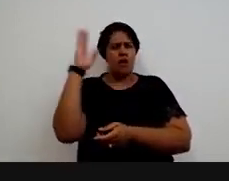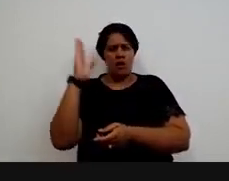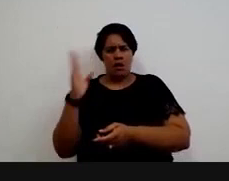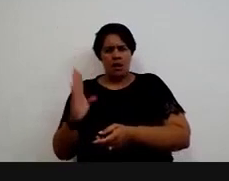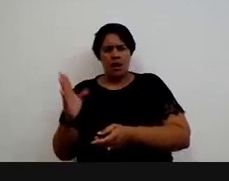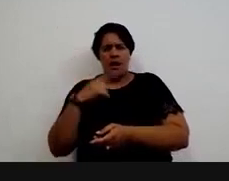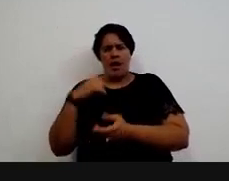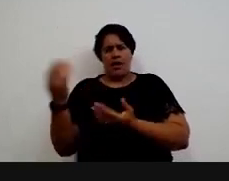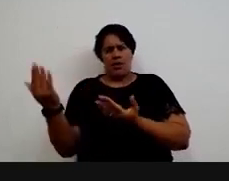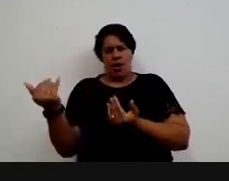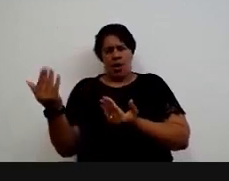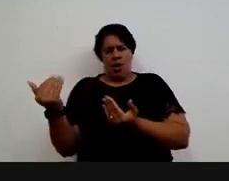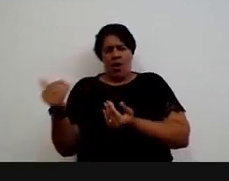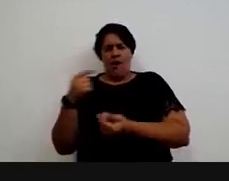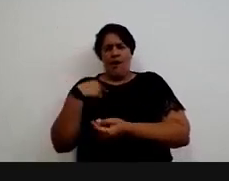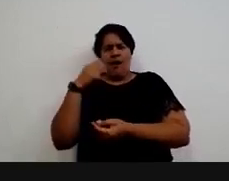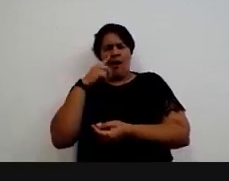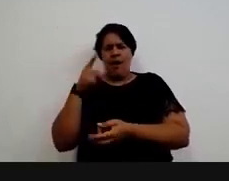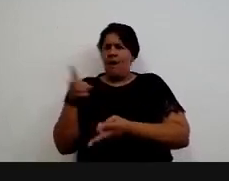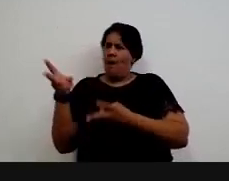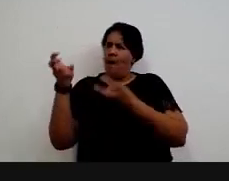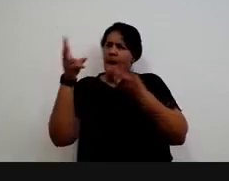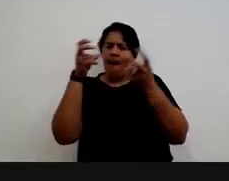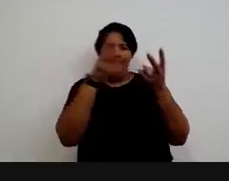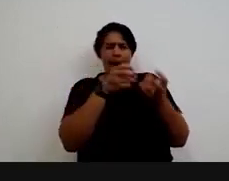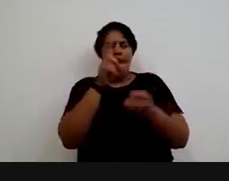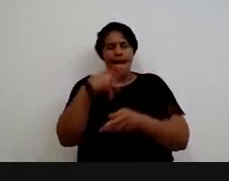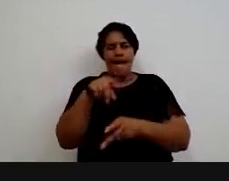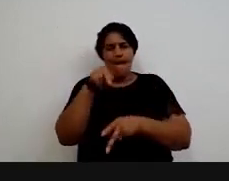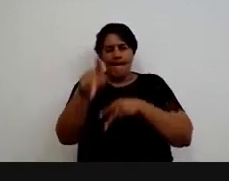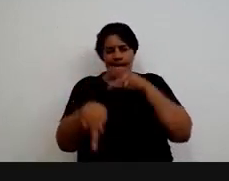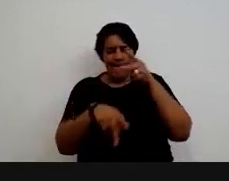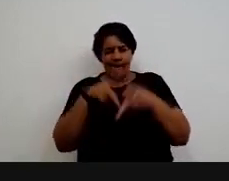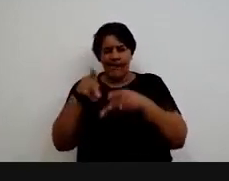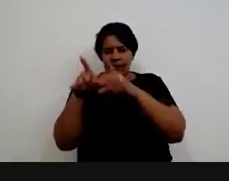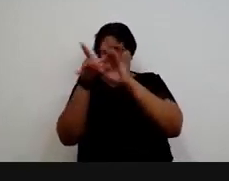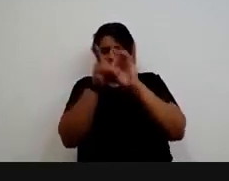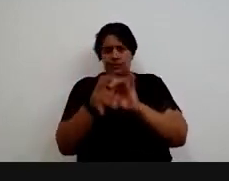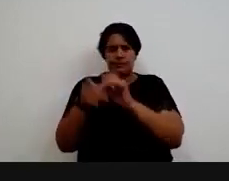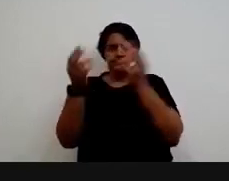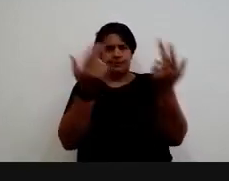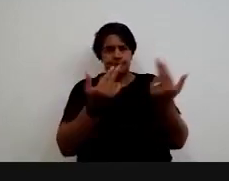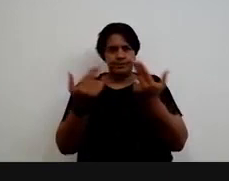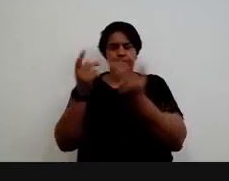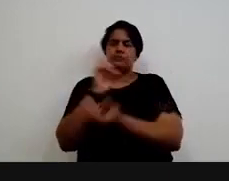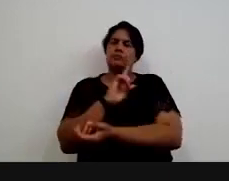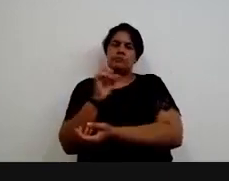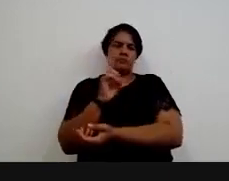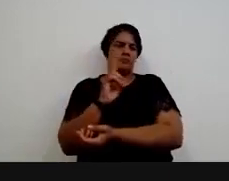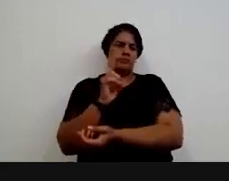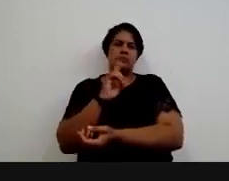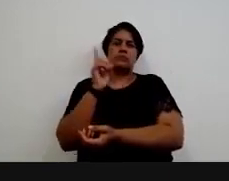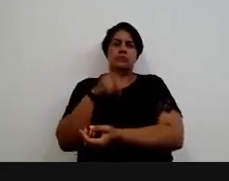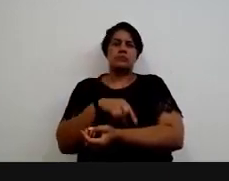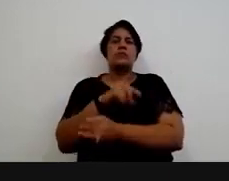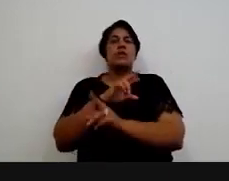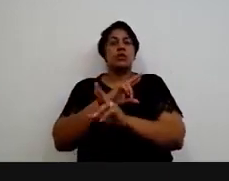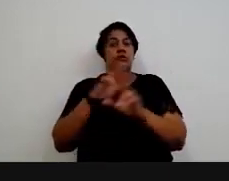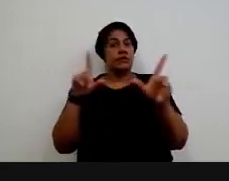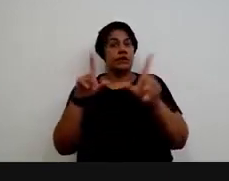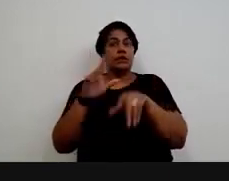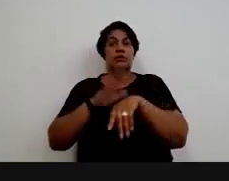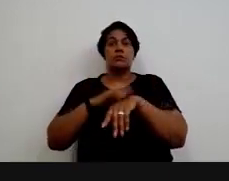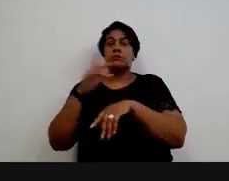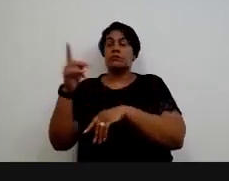falando daquilo que o Humberto acabou destacando, da questão do povo. O povo não é homogêneo e a juventude também não é homogênea. A juventude é extremamente